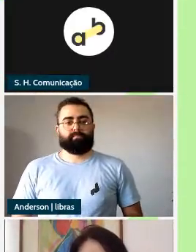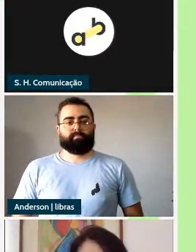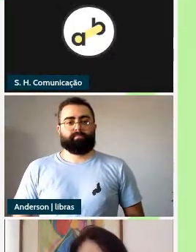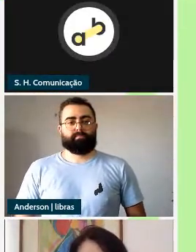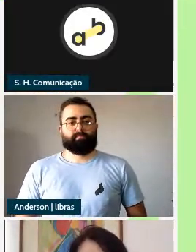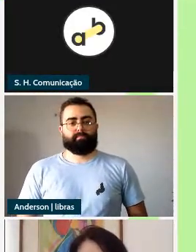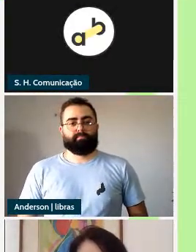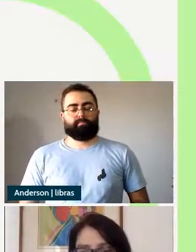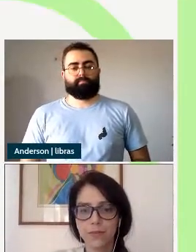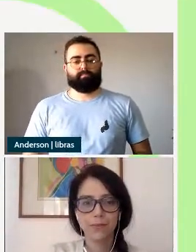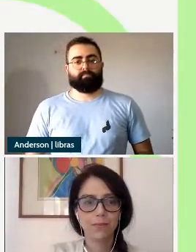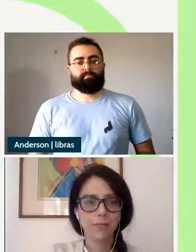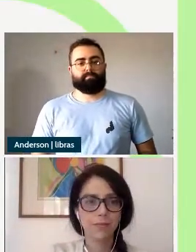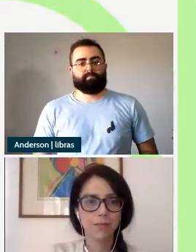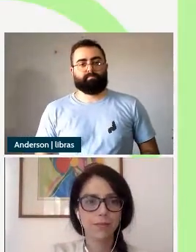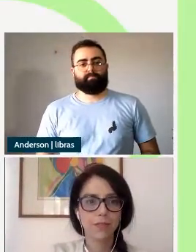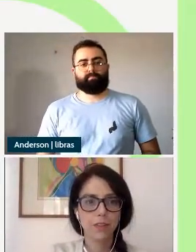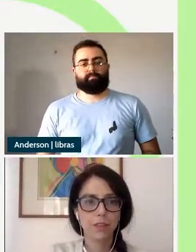sim